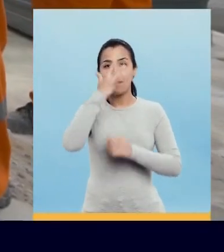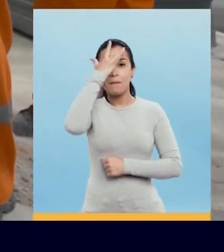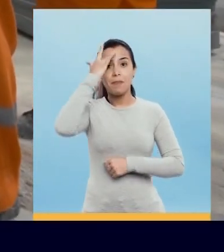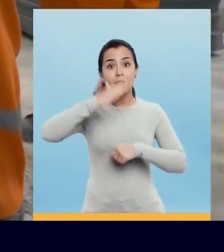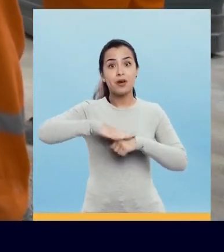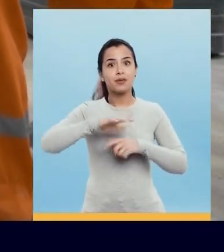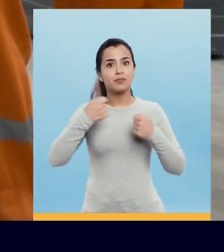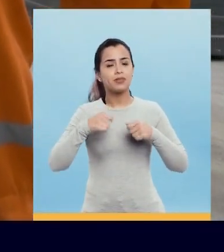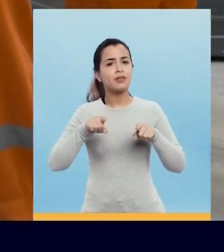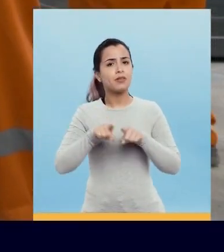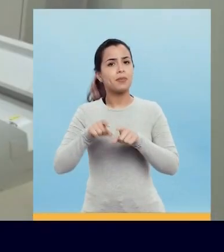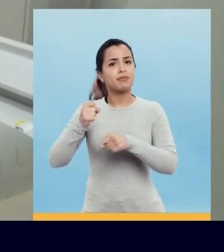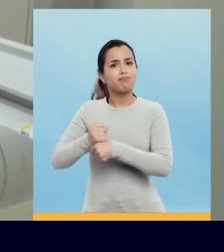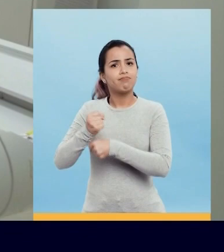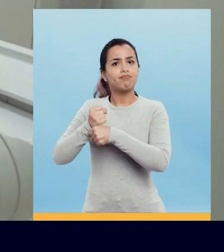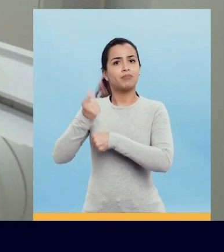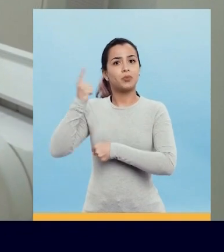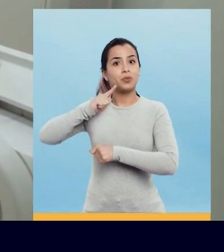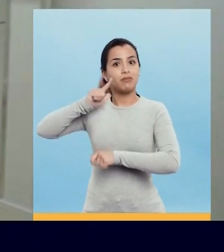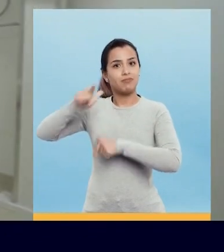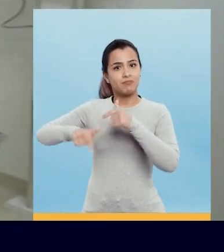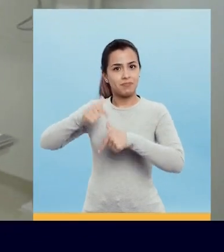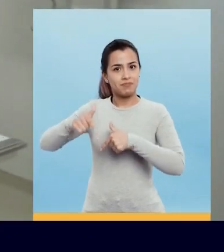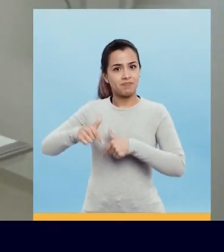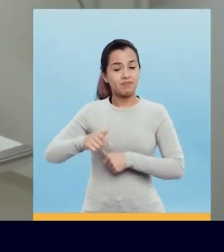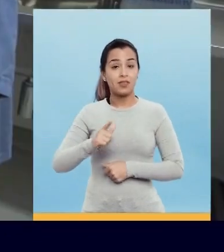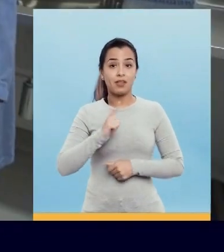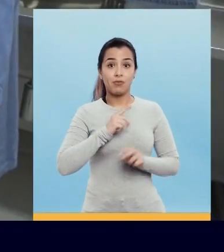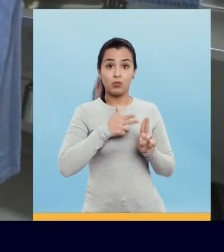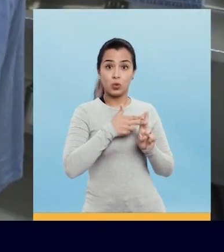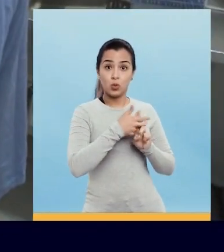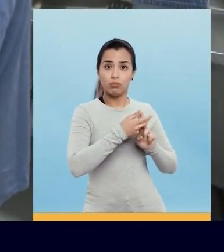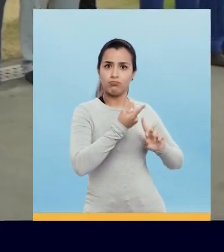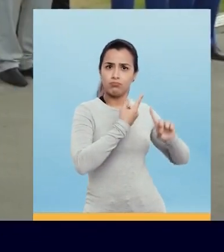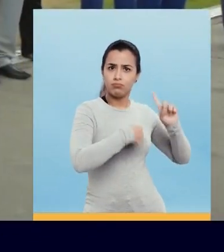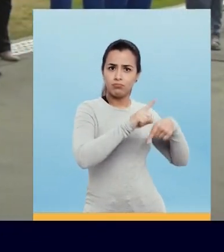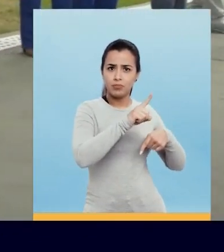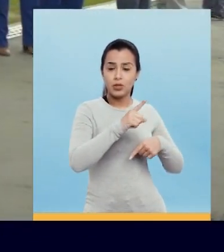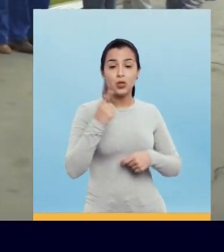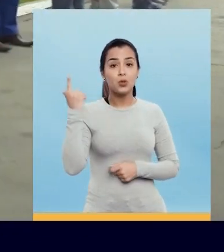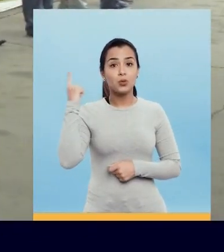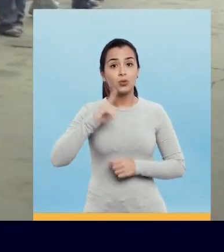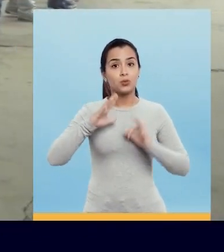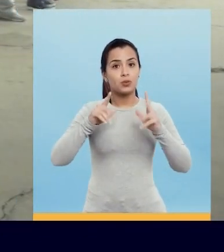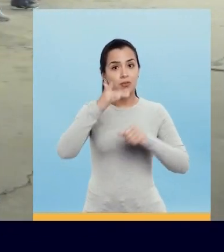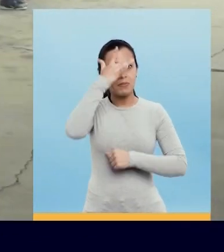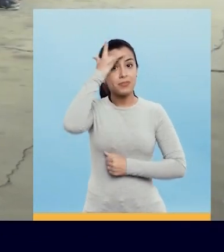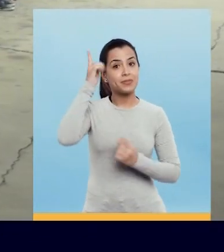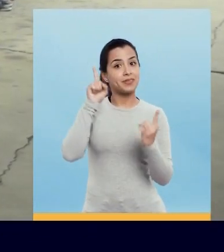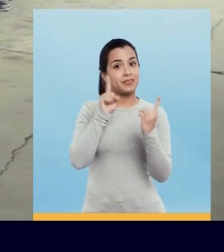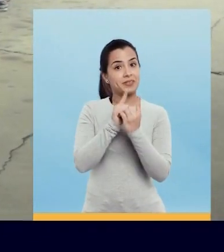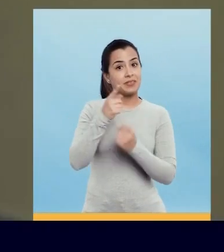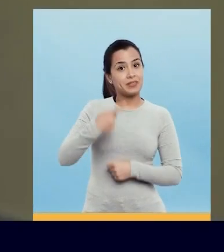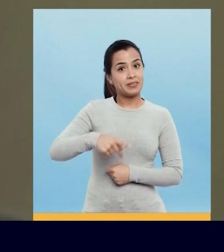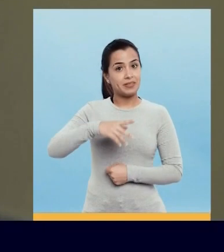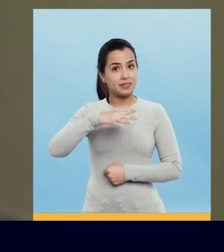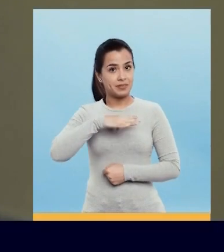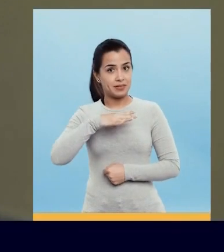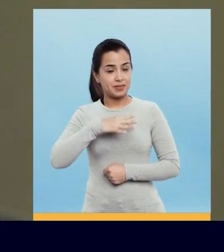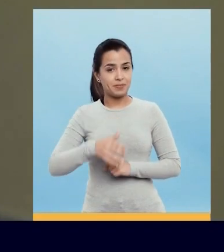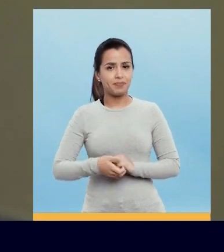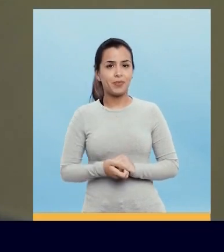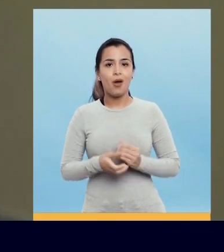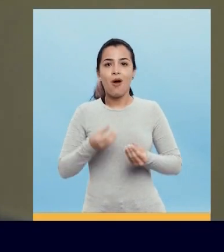E obras que geram empregos. Fizemos uma revolução no SUS... E não deixamos ninguém sem atendimento na cidade. Como não